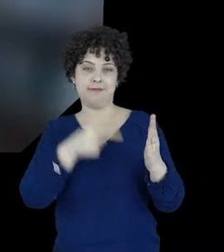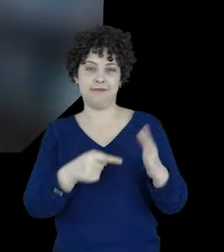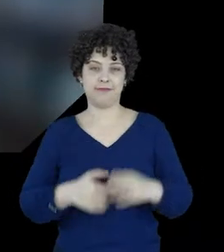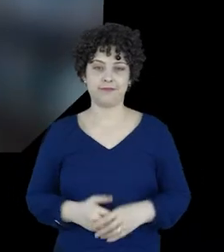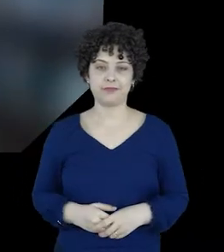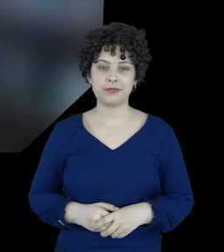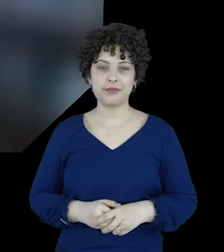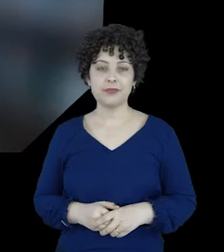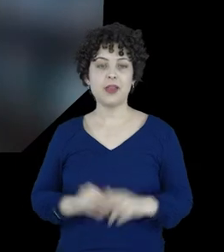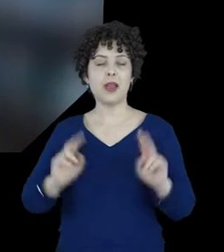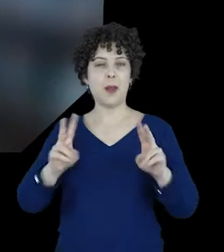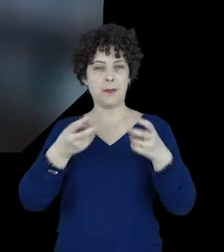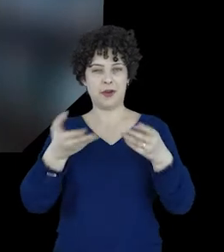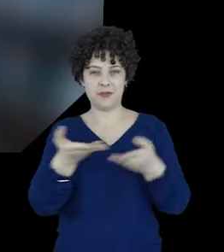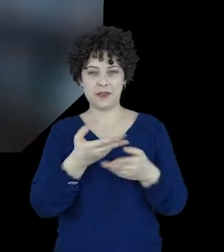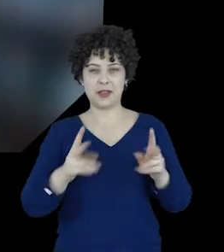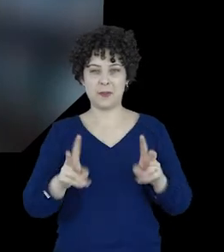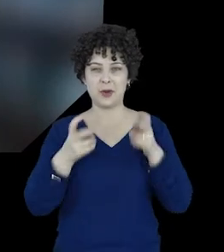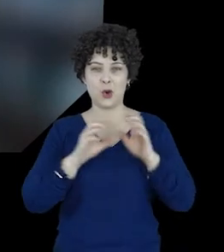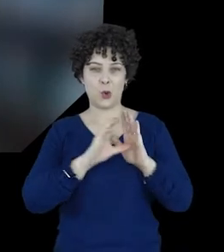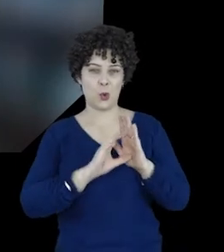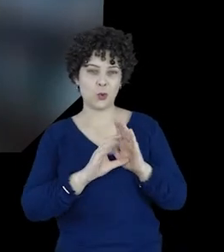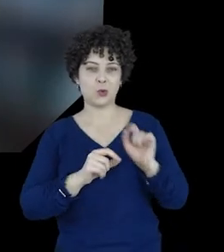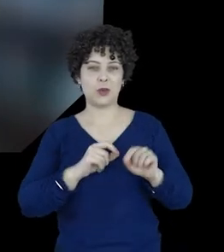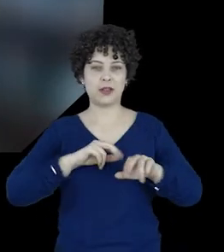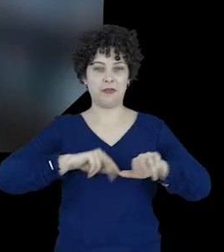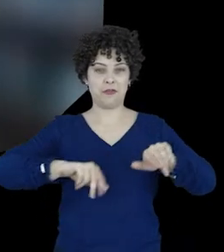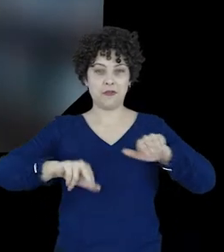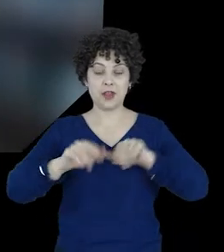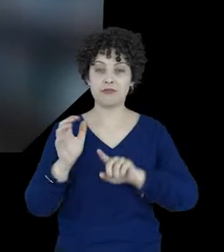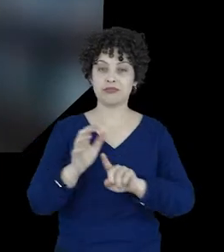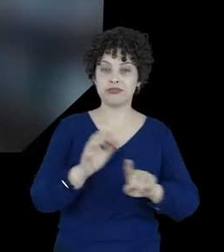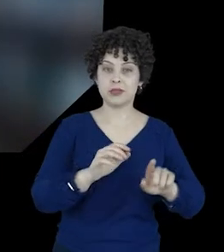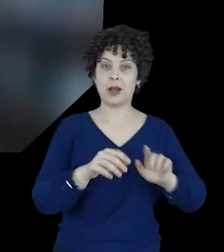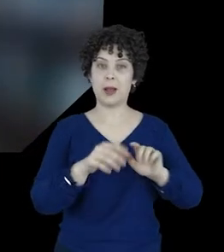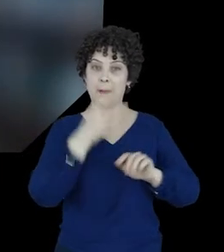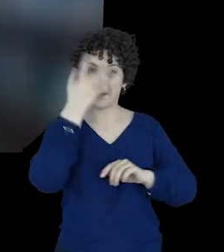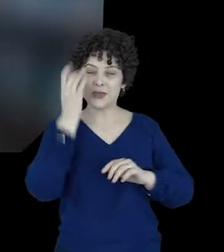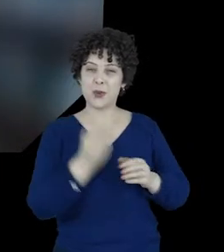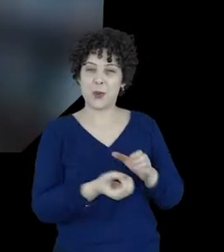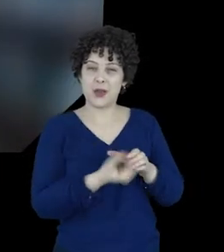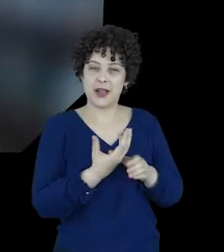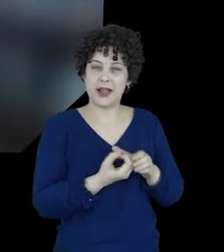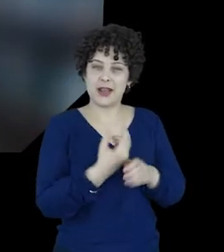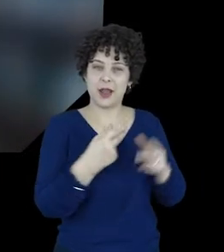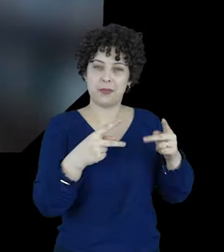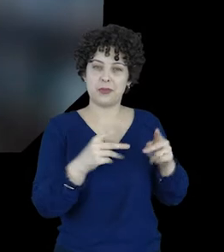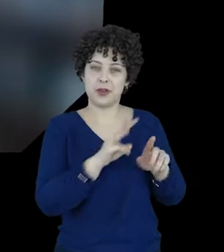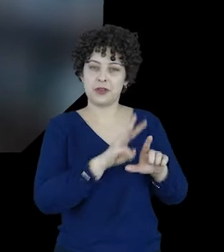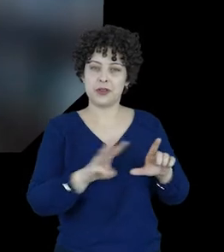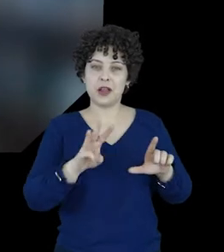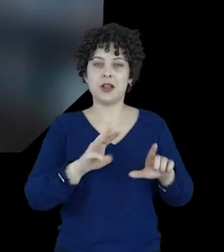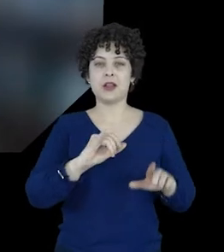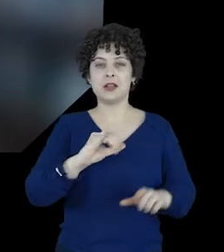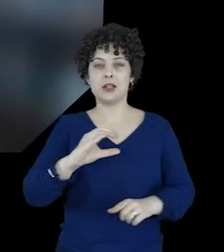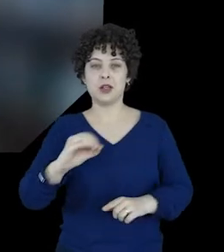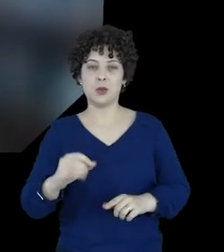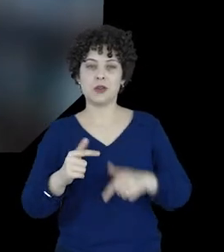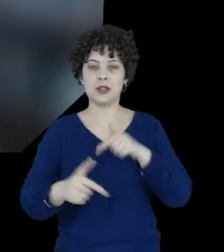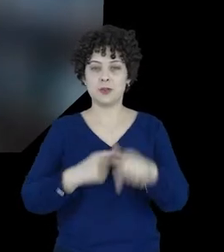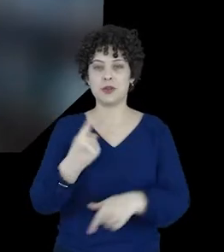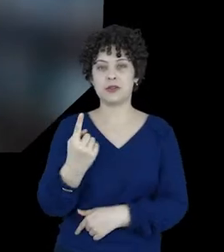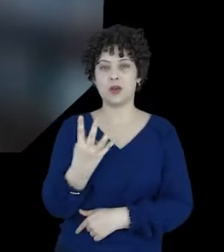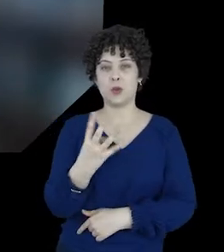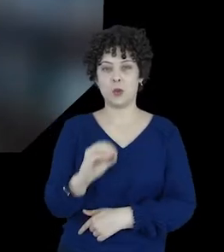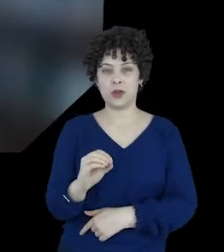Como podem perceber, o código gera sérias implicações aos desenvolvedores. Recentemente, o ICO trabalhou com 140